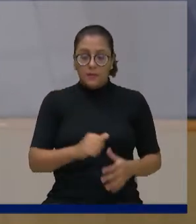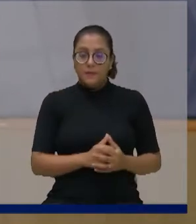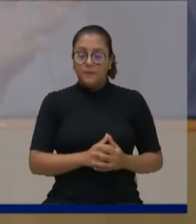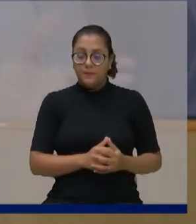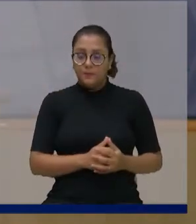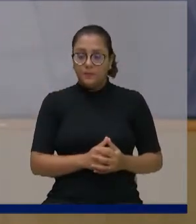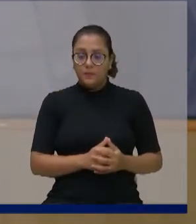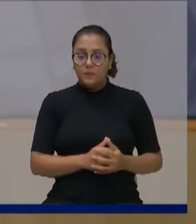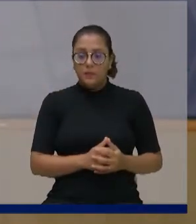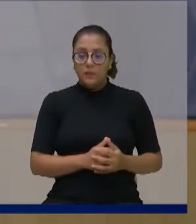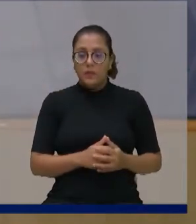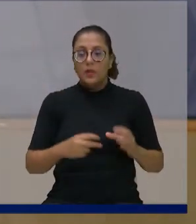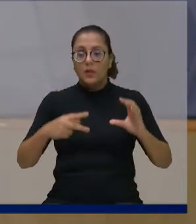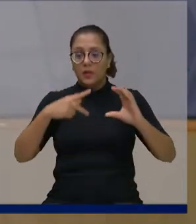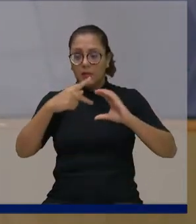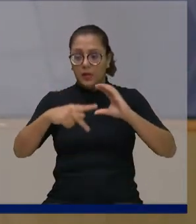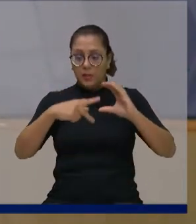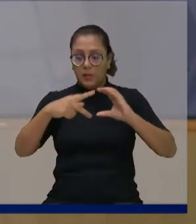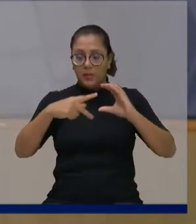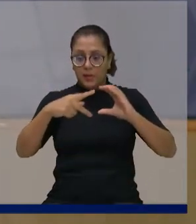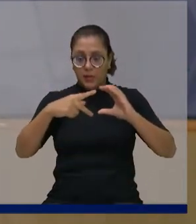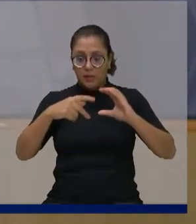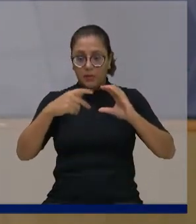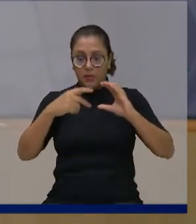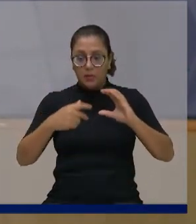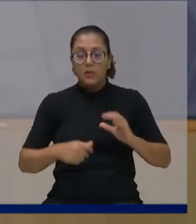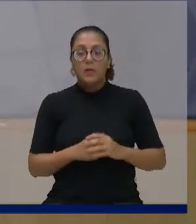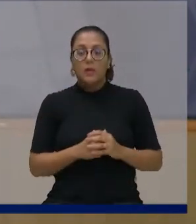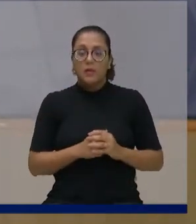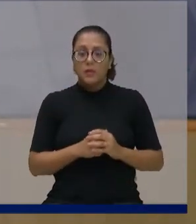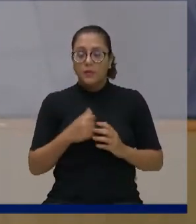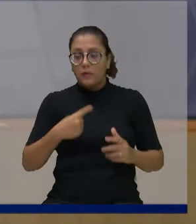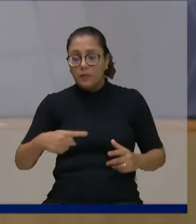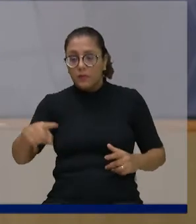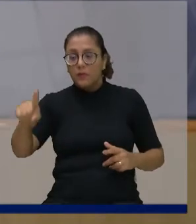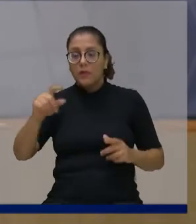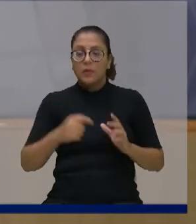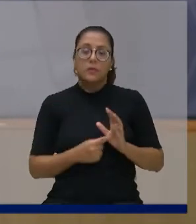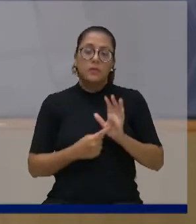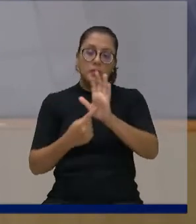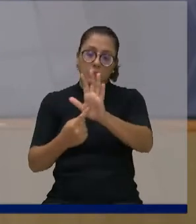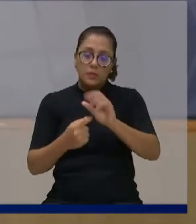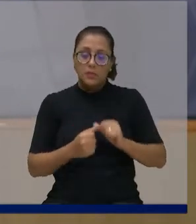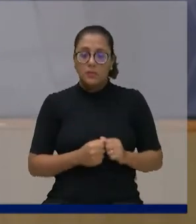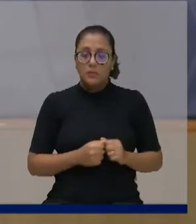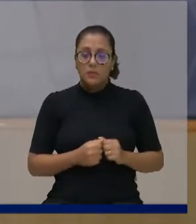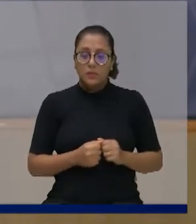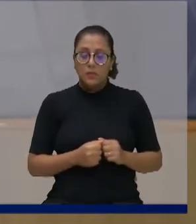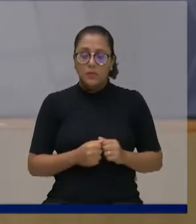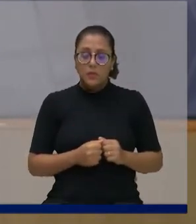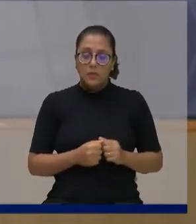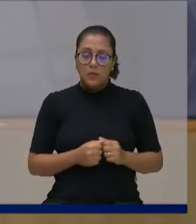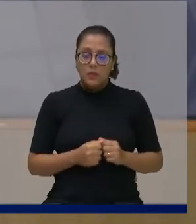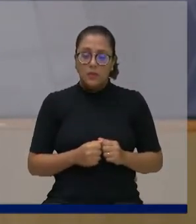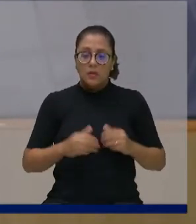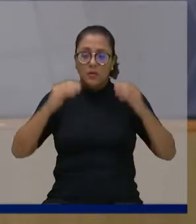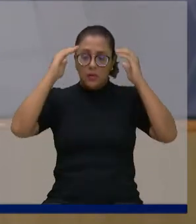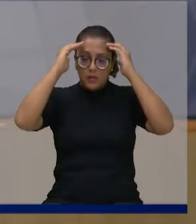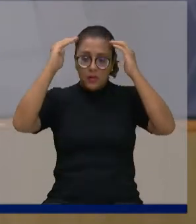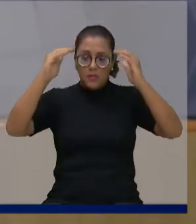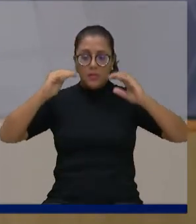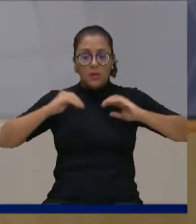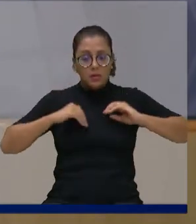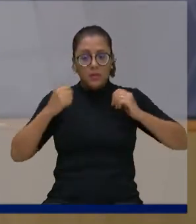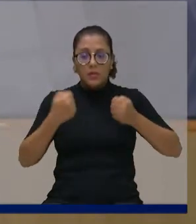instituição, que é a Câmara Municipal. Ué, seria, na minha opinião, para nós, um desrespeito, se não fosse. O